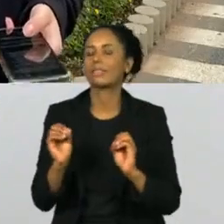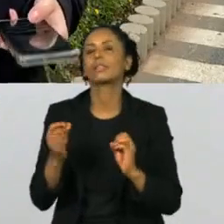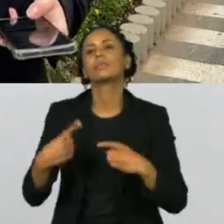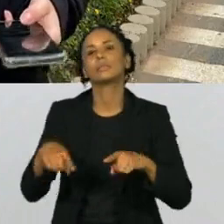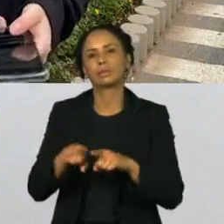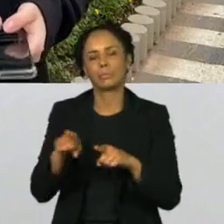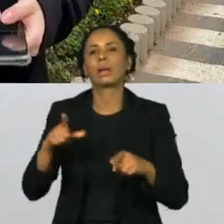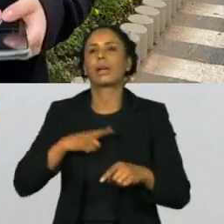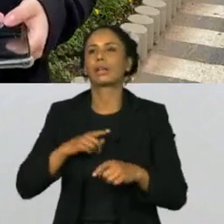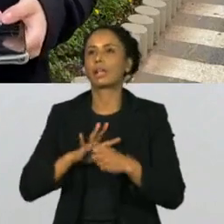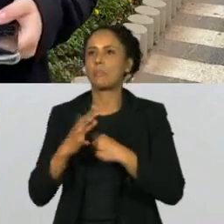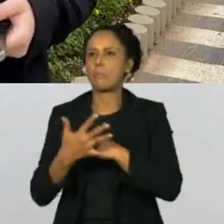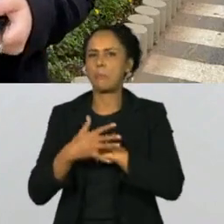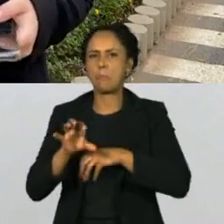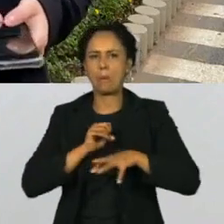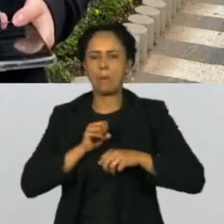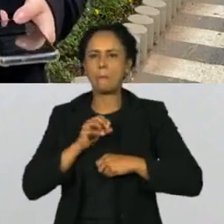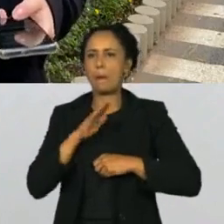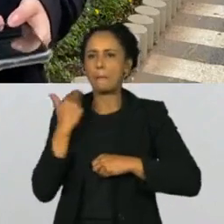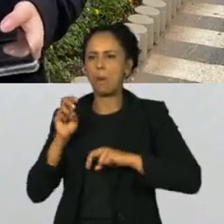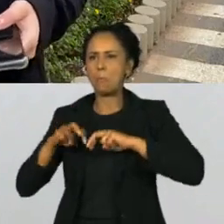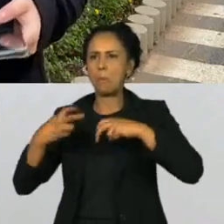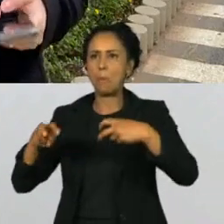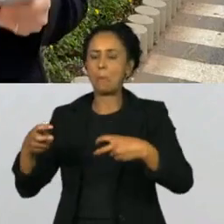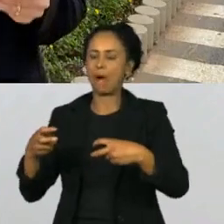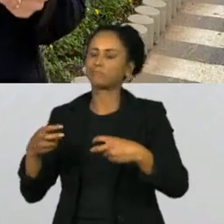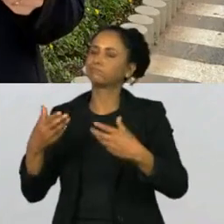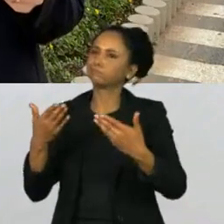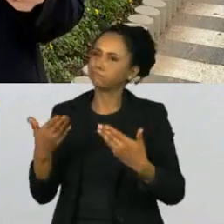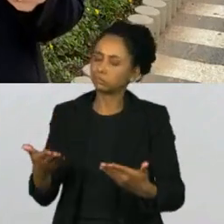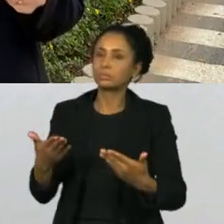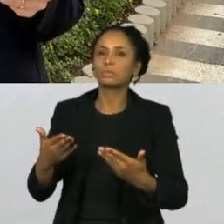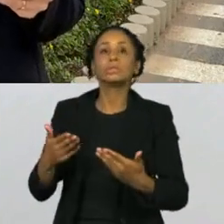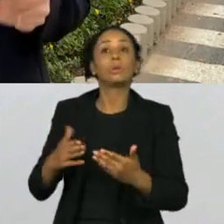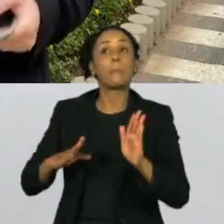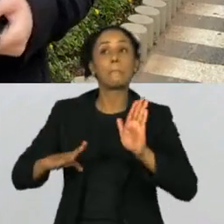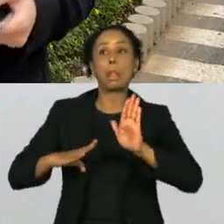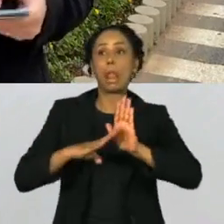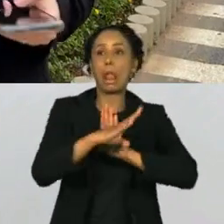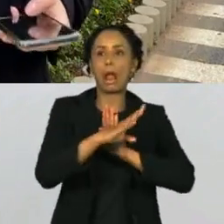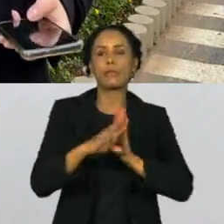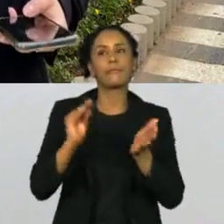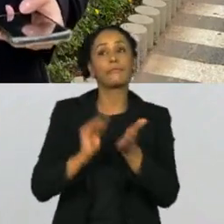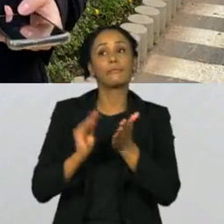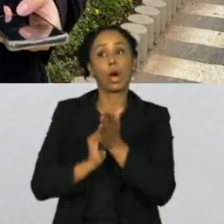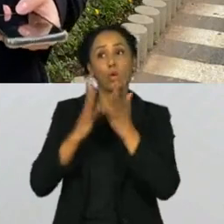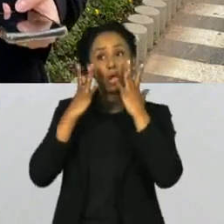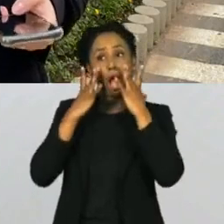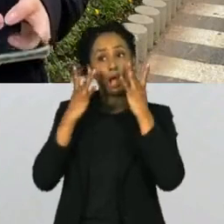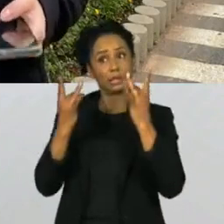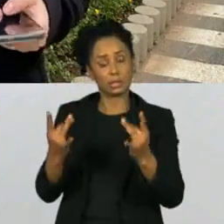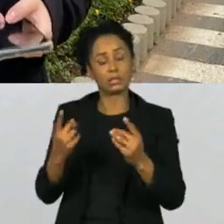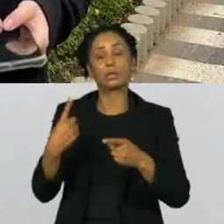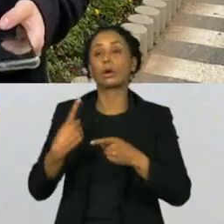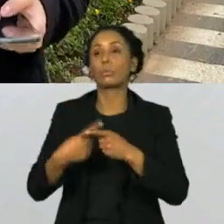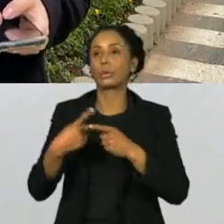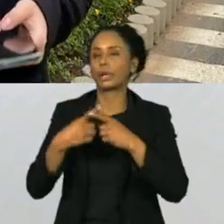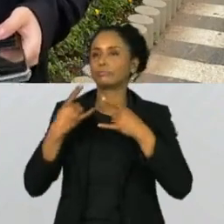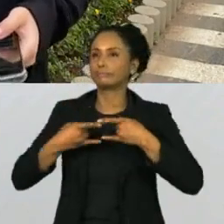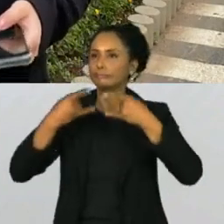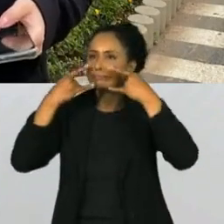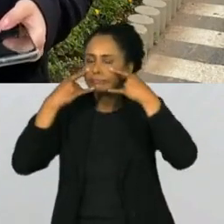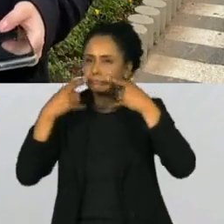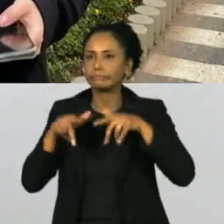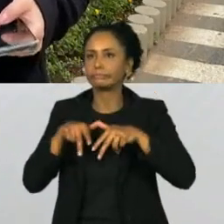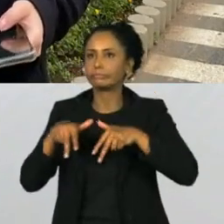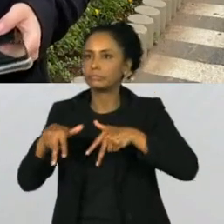casos, mas os casos estão aí em ritmo avançado, então a gente precisa sim estar atento a todas essas medidas de proteção e esse é